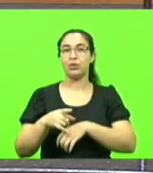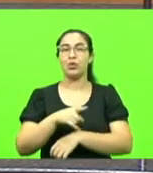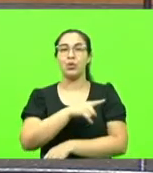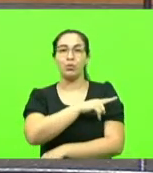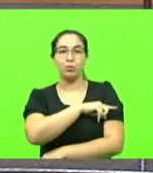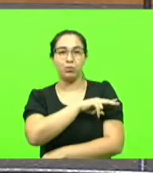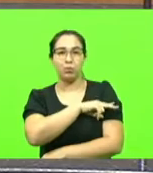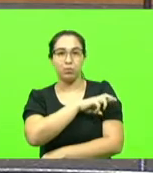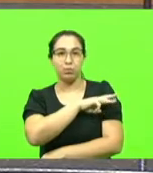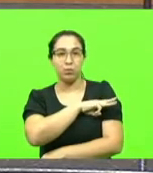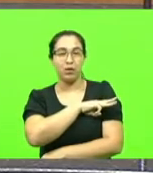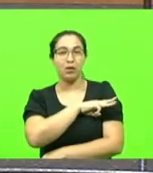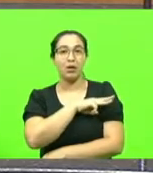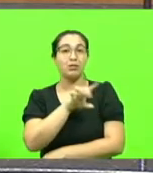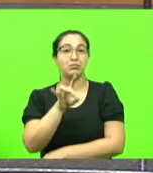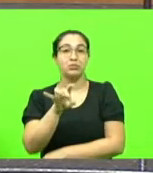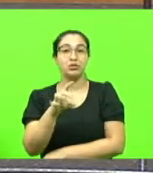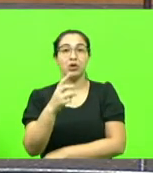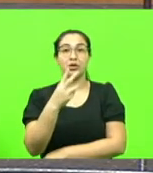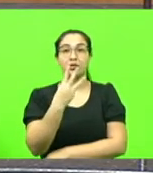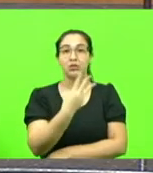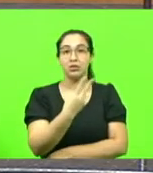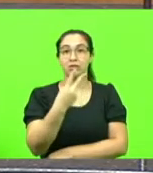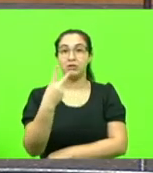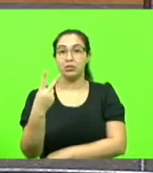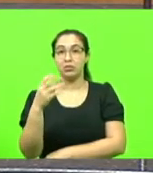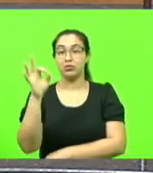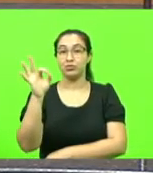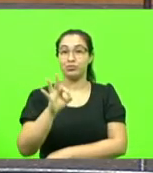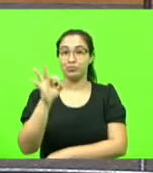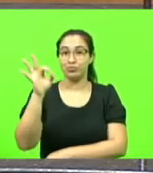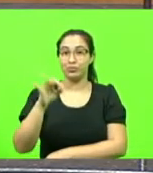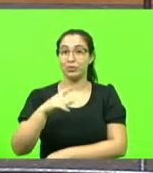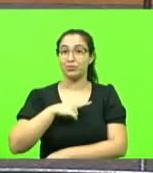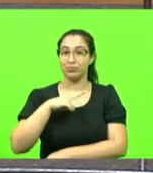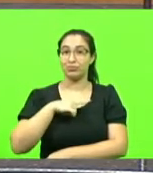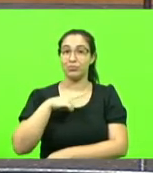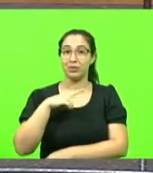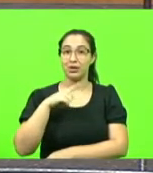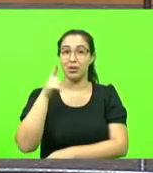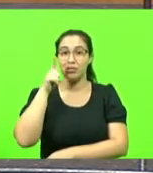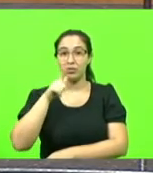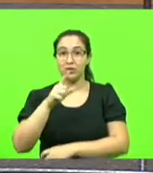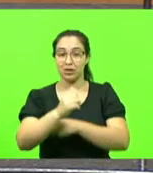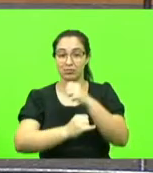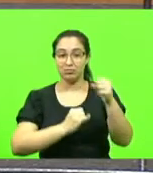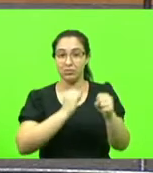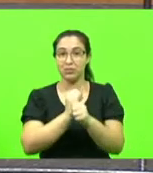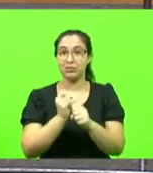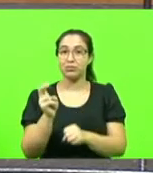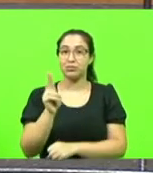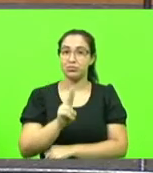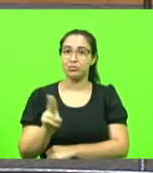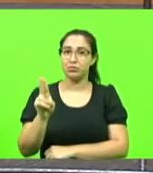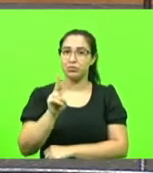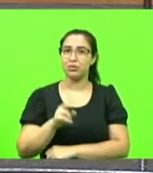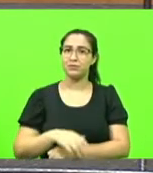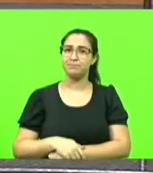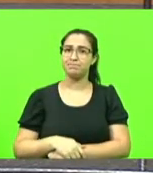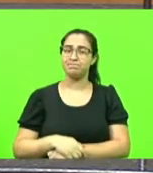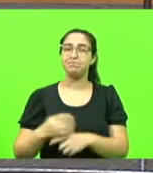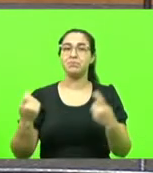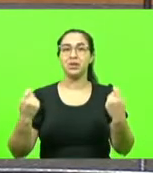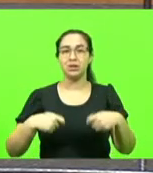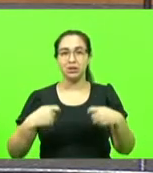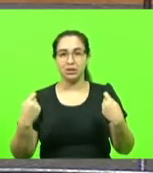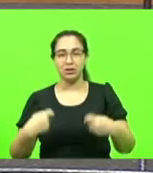apenas 32% tem acesso à internet. Nós temos que levar